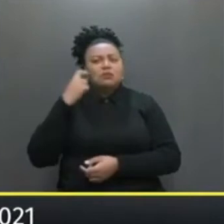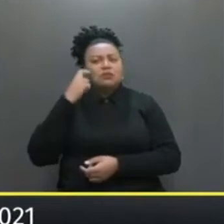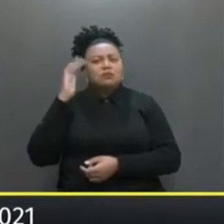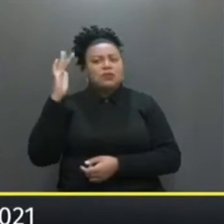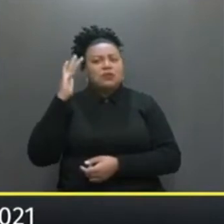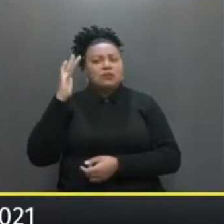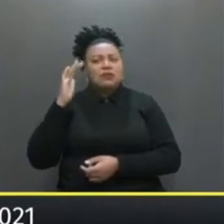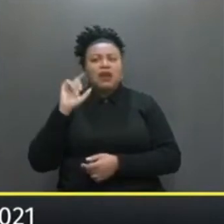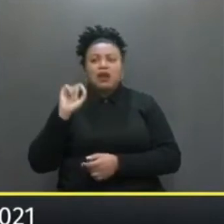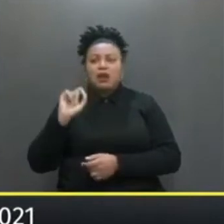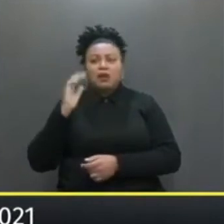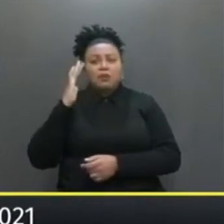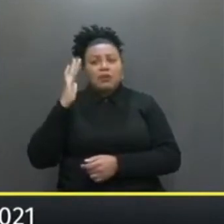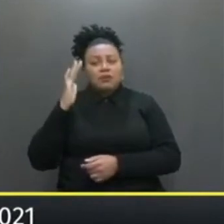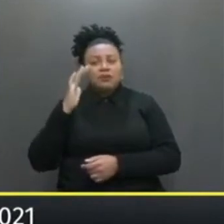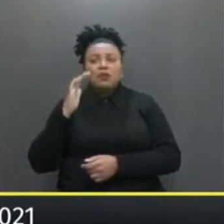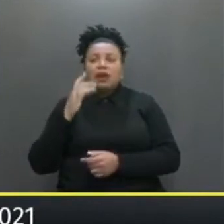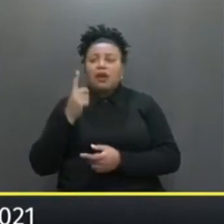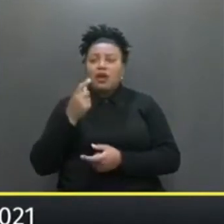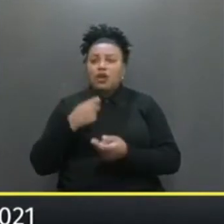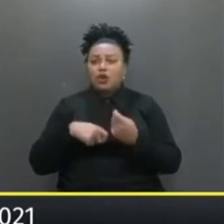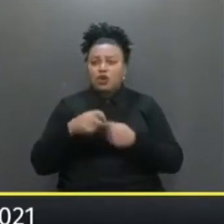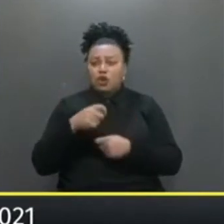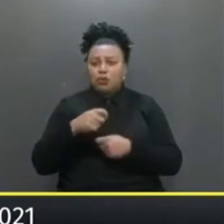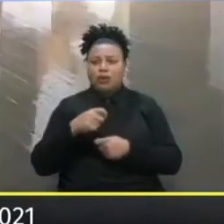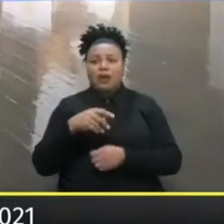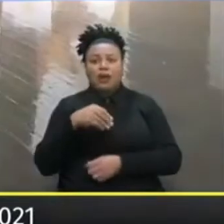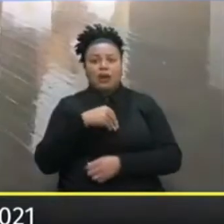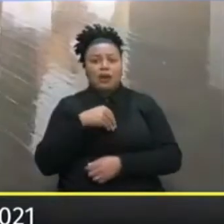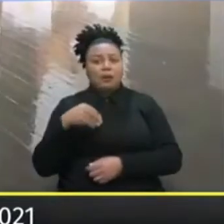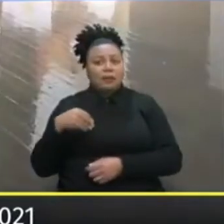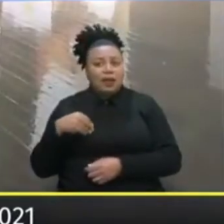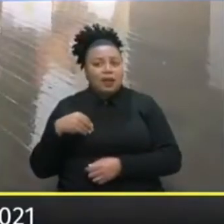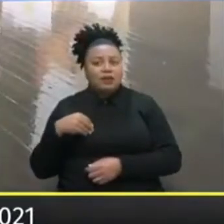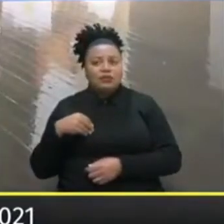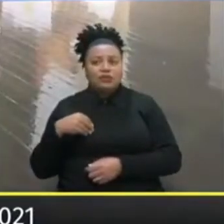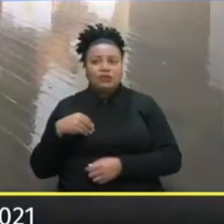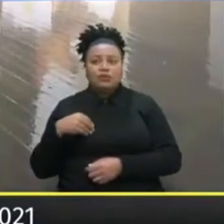Vamos pensar O seguinte Na questão econômica Médicos